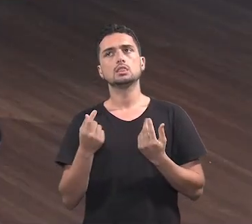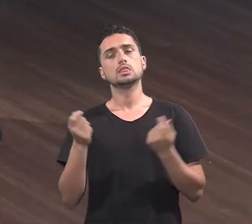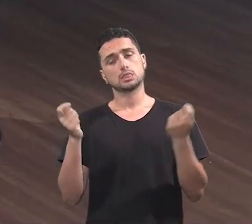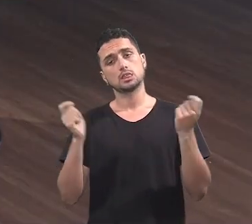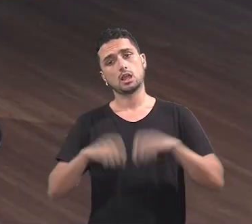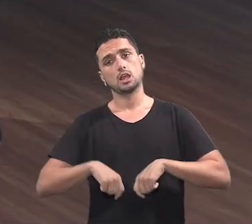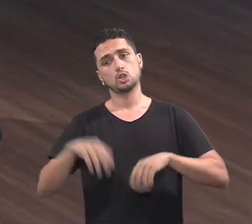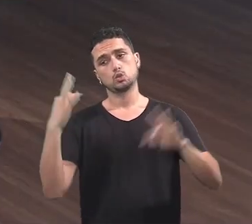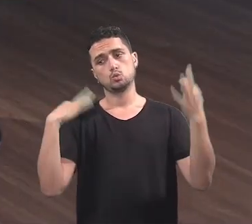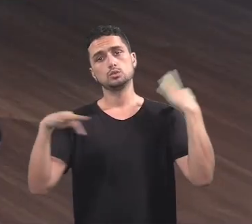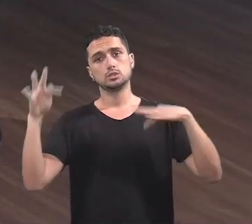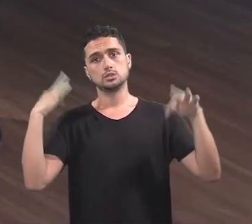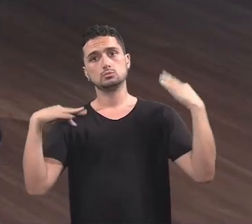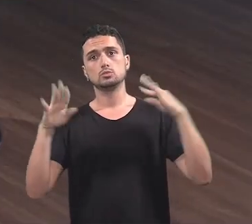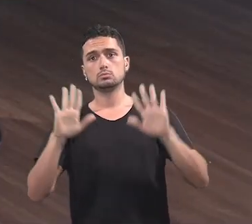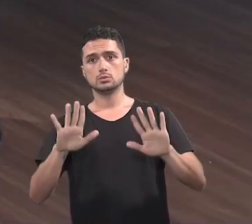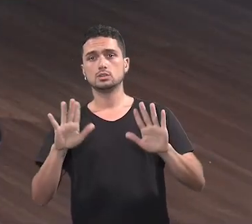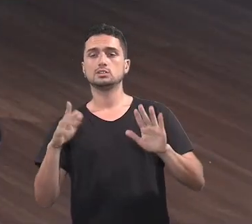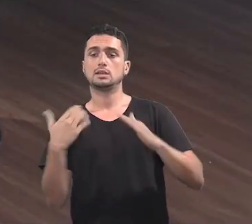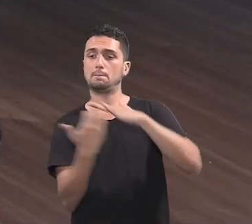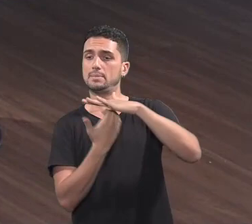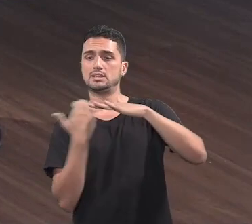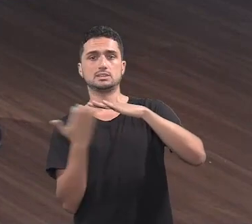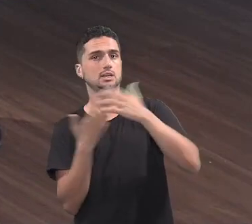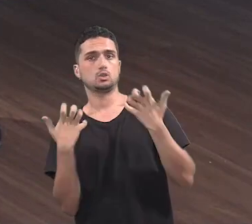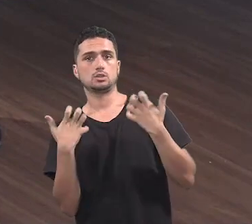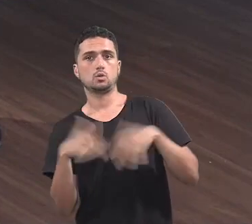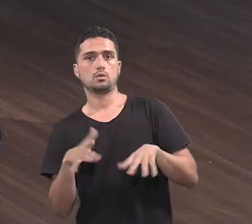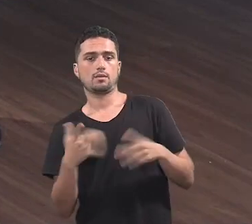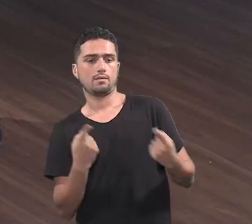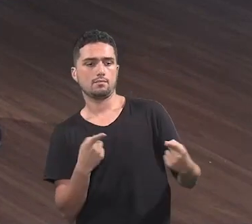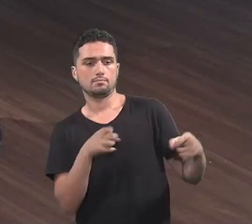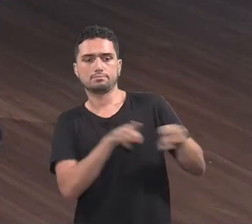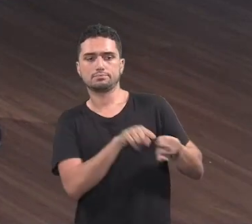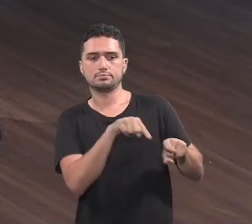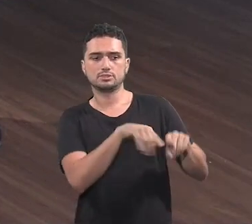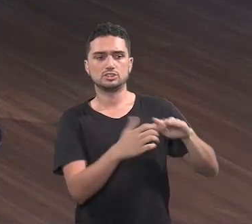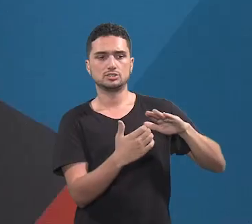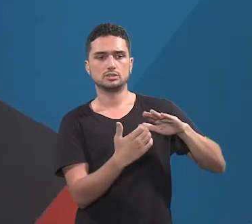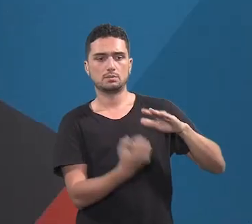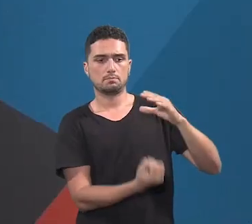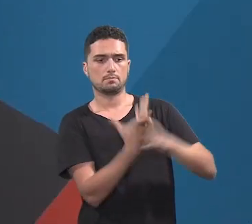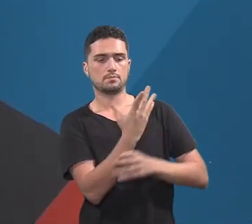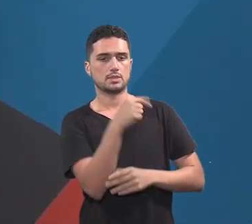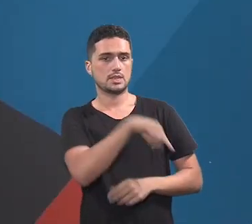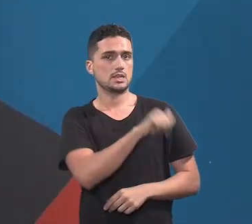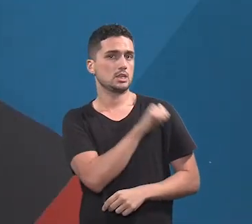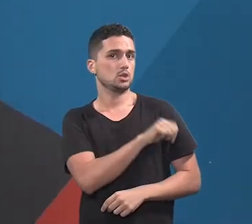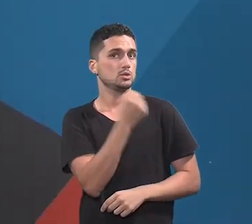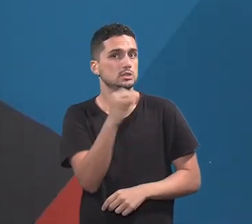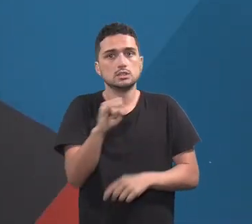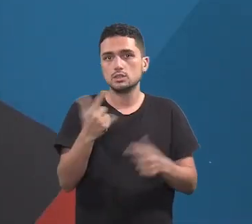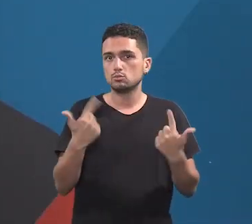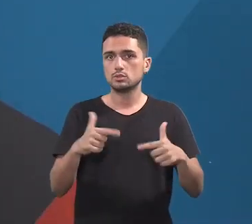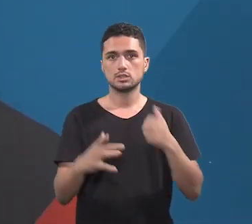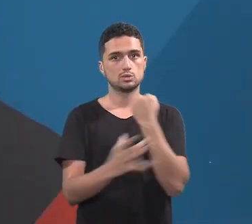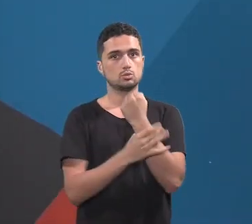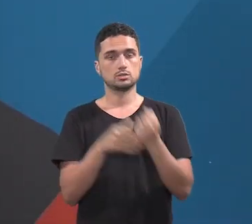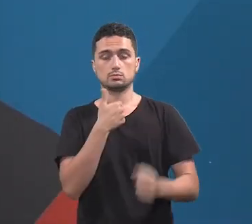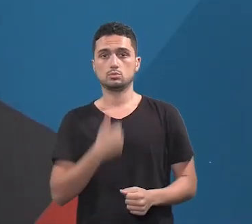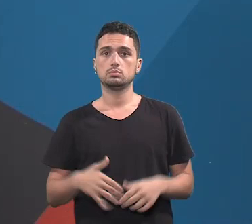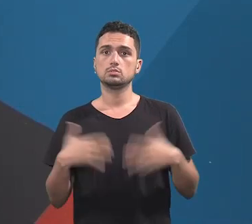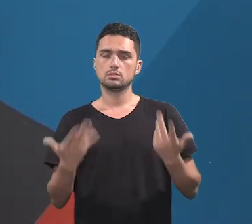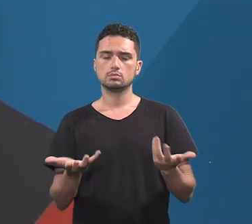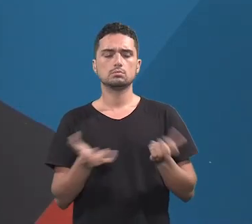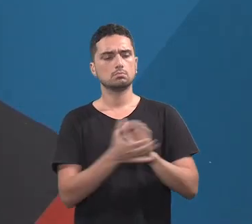turismo, vai ter uma cidade melhor. Os empresários não querem estabelecer as suas empresas no estado do Rio de Janeiro se a gente não tiver segurança